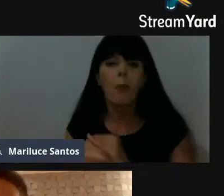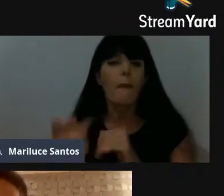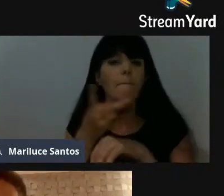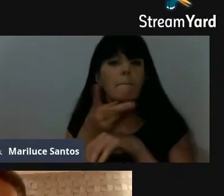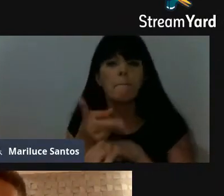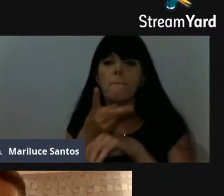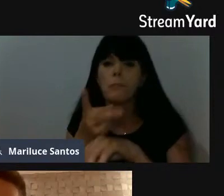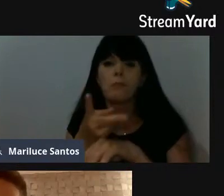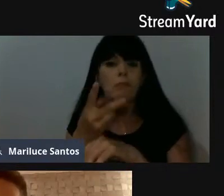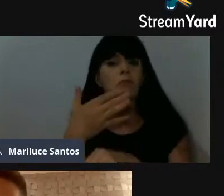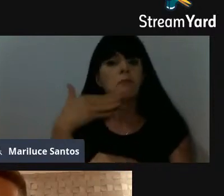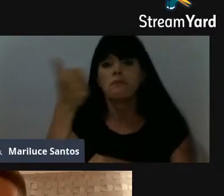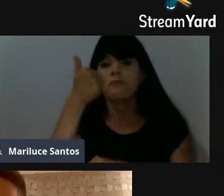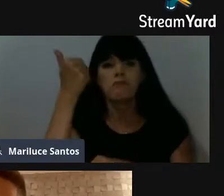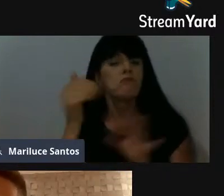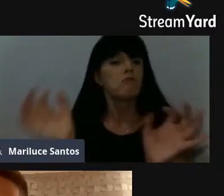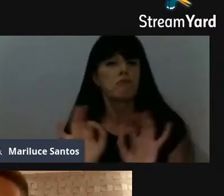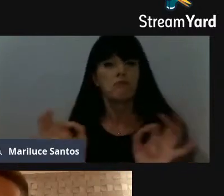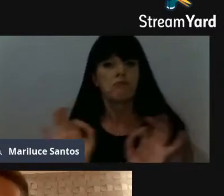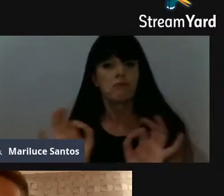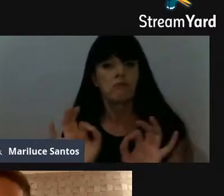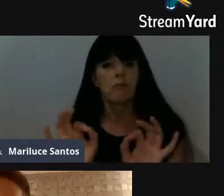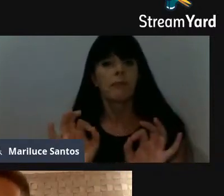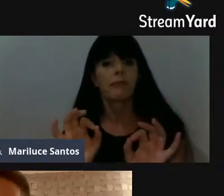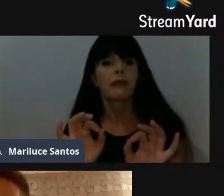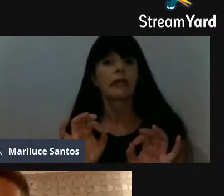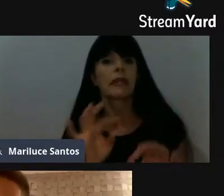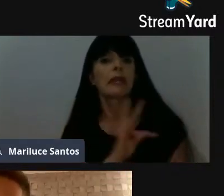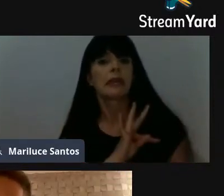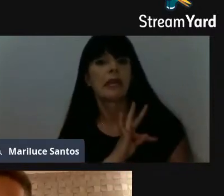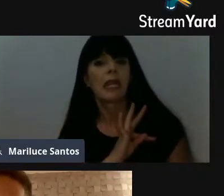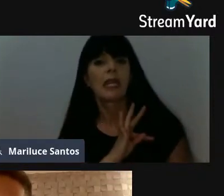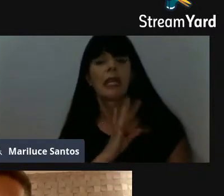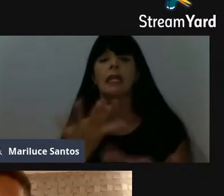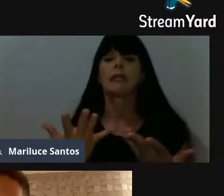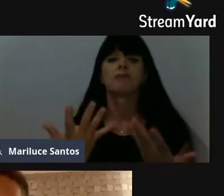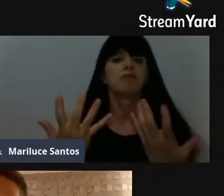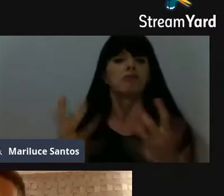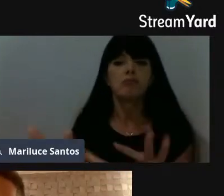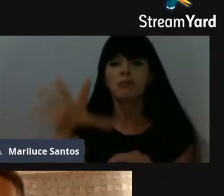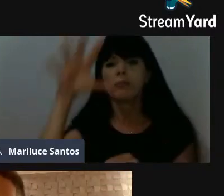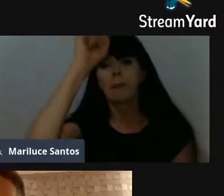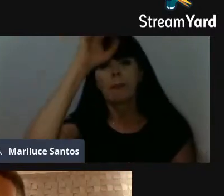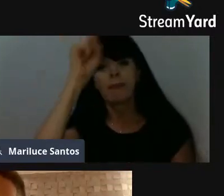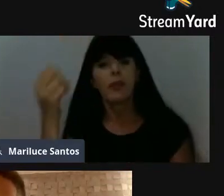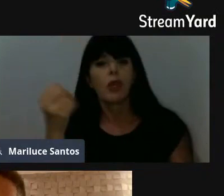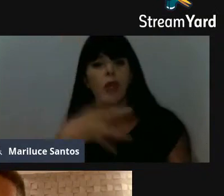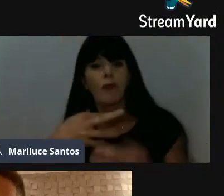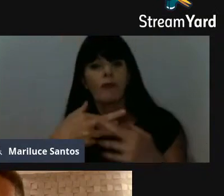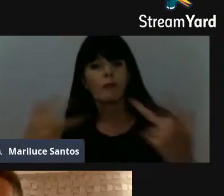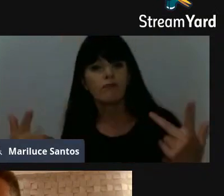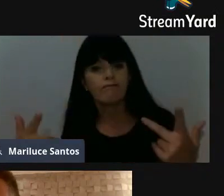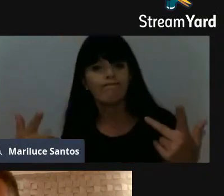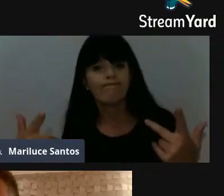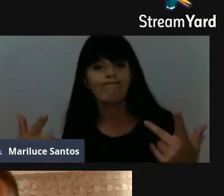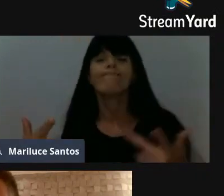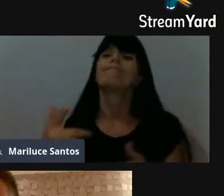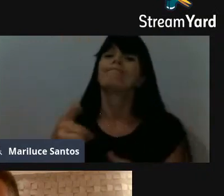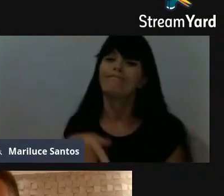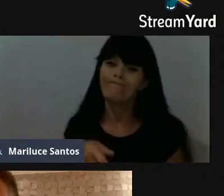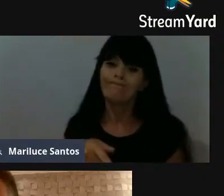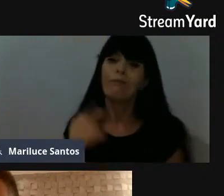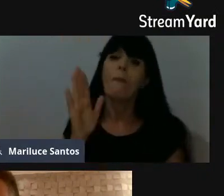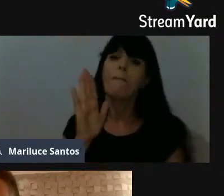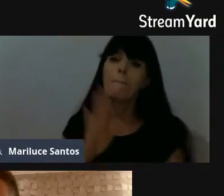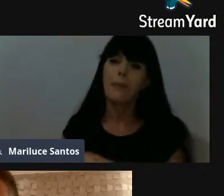melhorar a técnica, não procuram aprender novas habilidades. Então, realmente, esse é o que mais tem